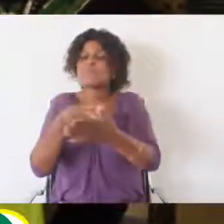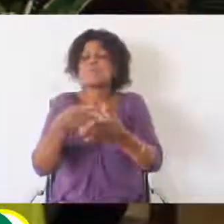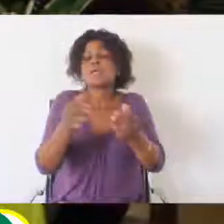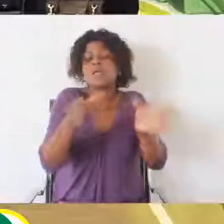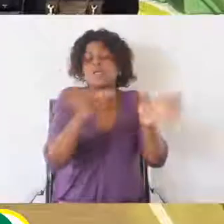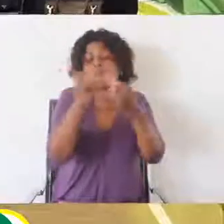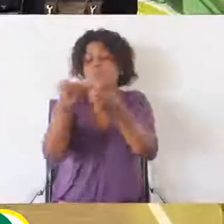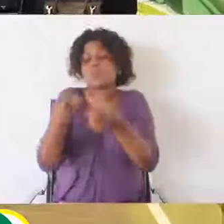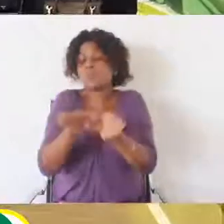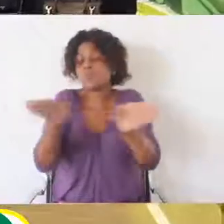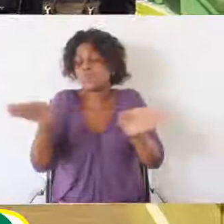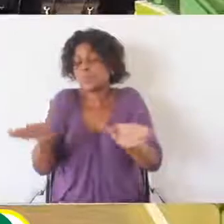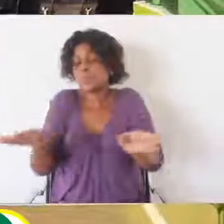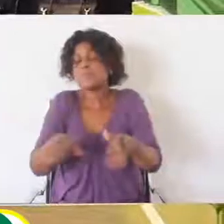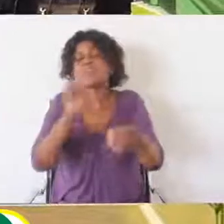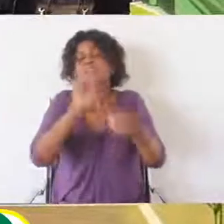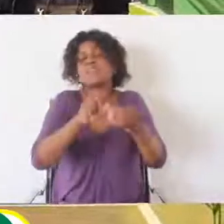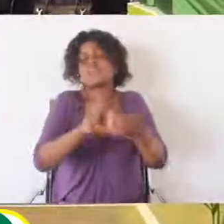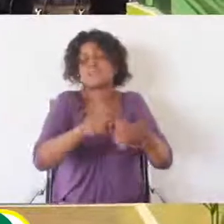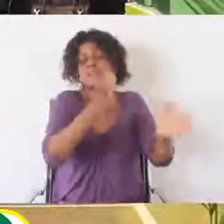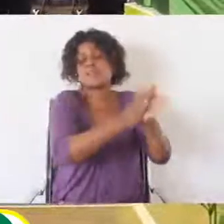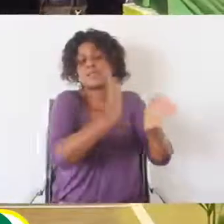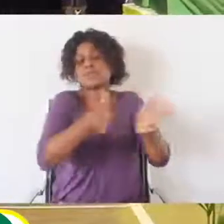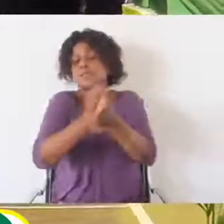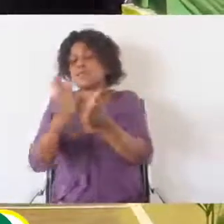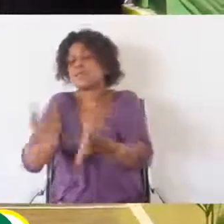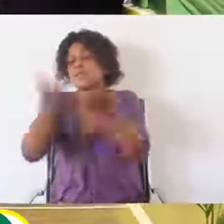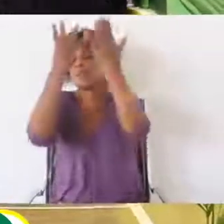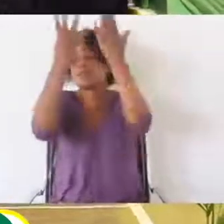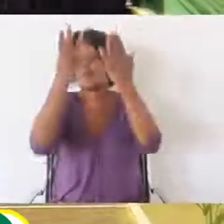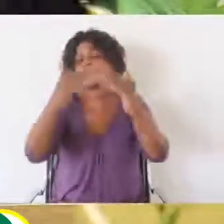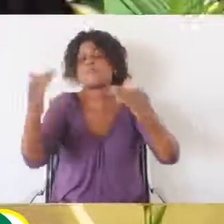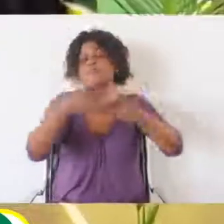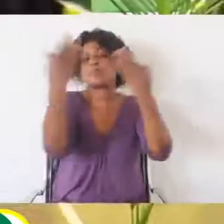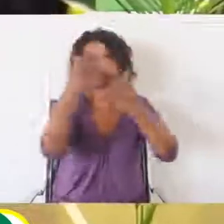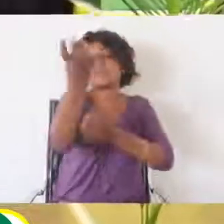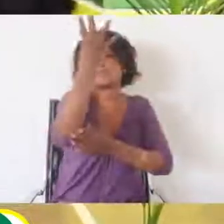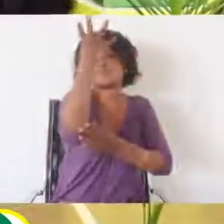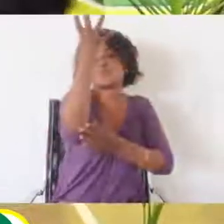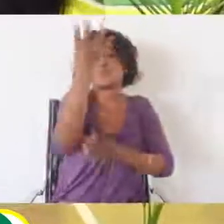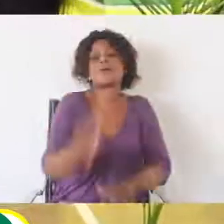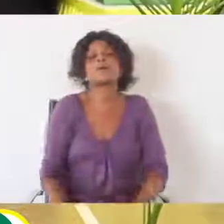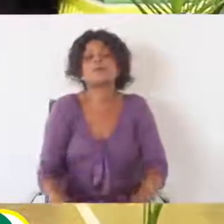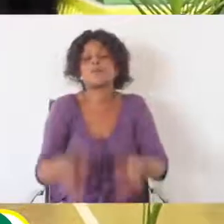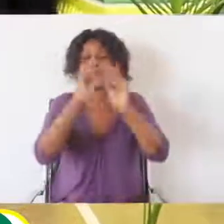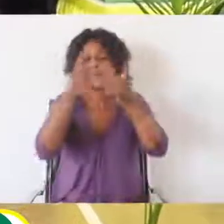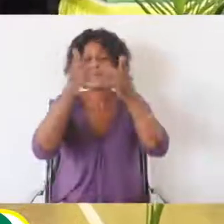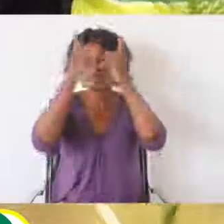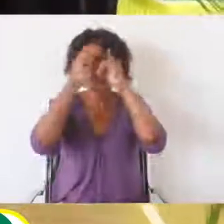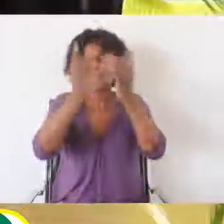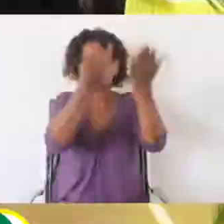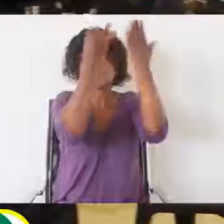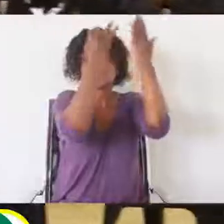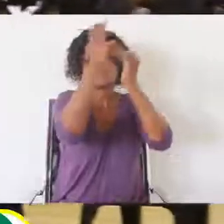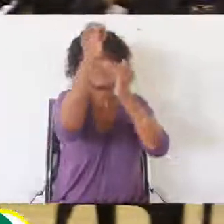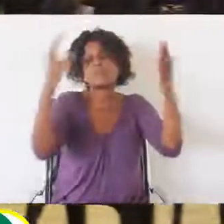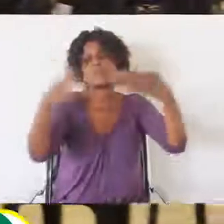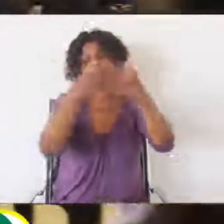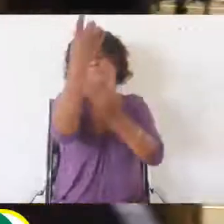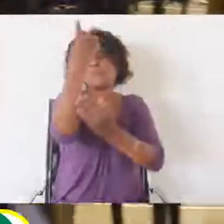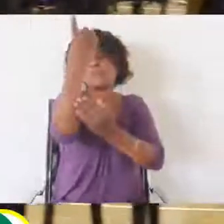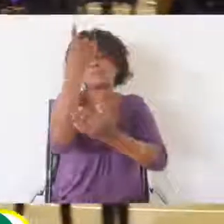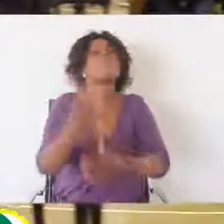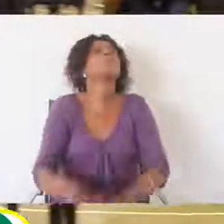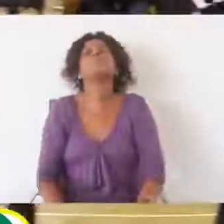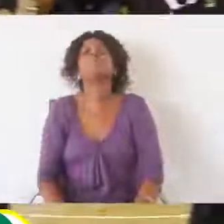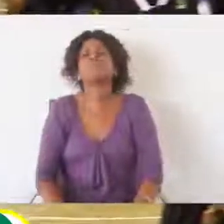tendo sido realizadas nove sessões em quatro dias, nos quais foram graduados, em média, 70 estudantes por sessão. O reitor da